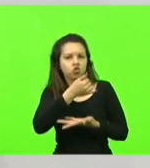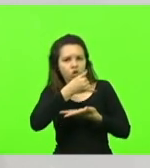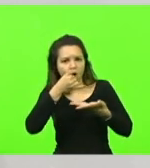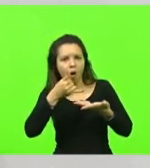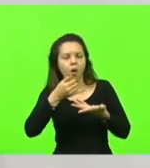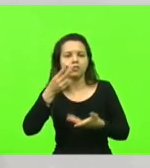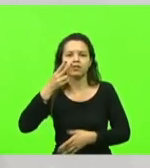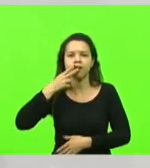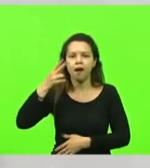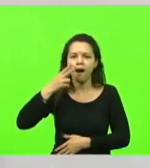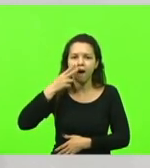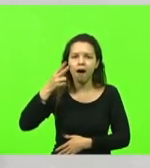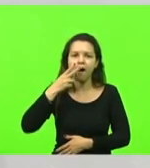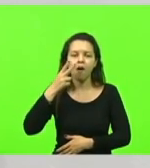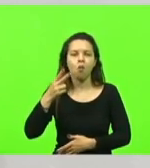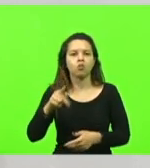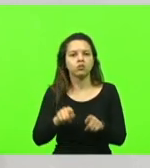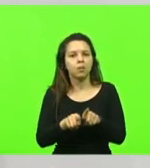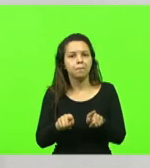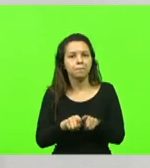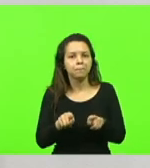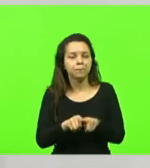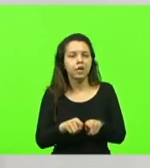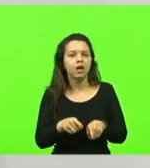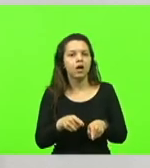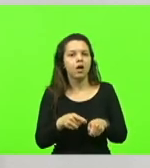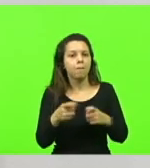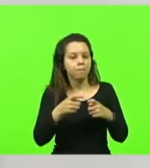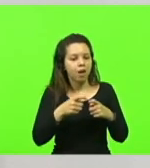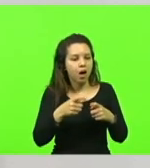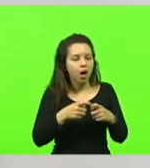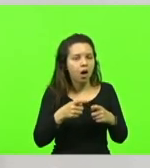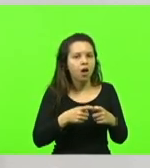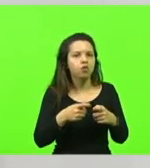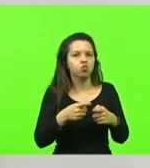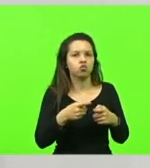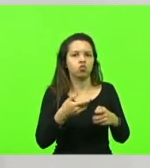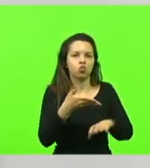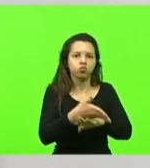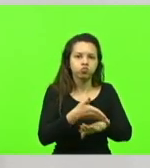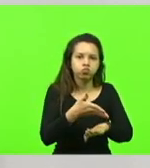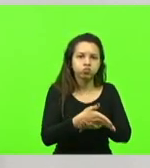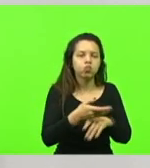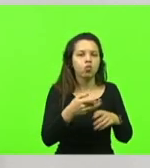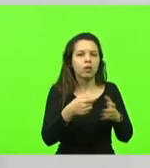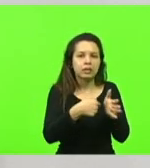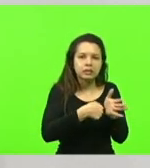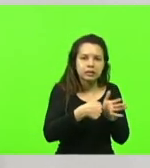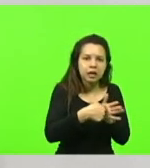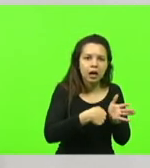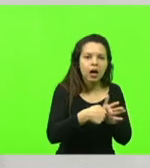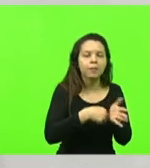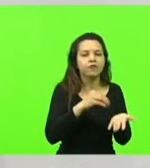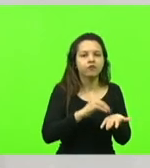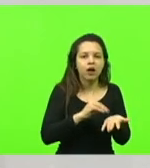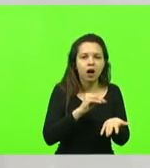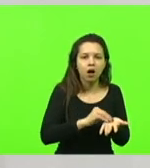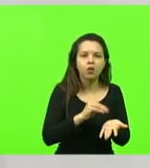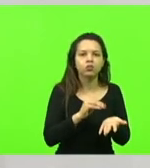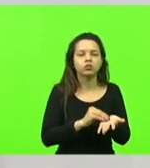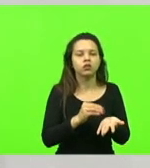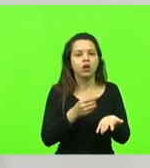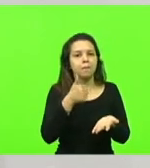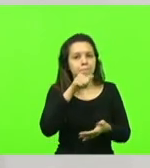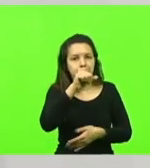da falta de pré-natal, da falta de acompanhamento e da mãe fazer exames para saber se